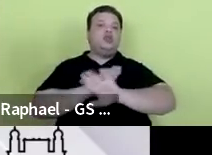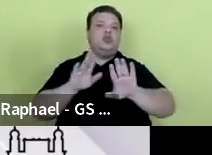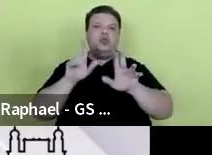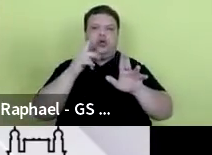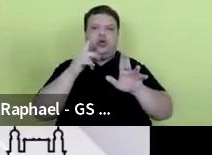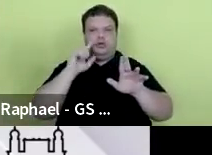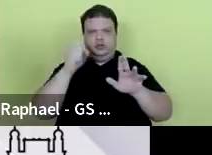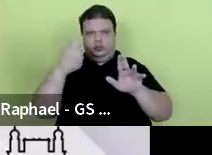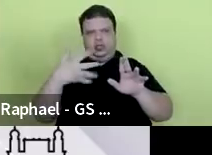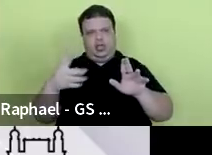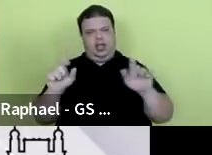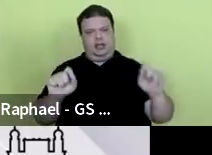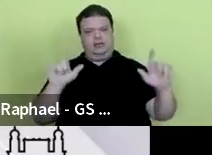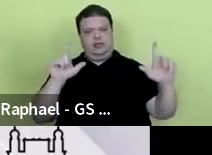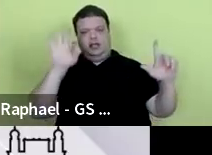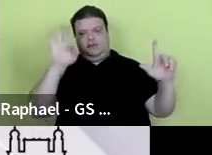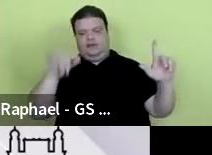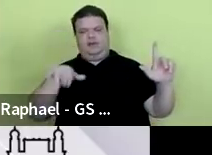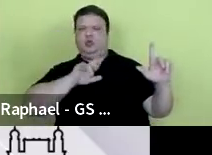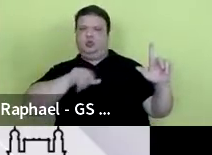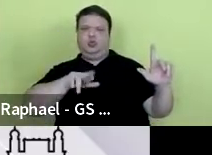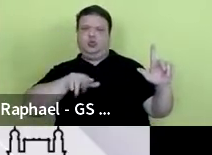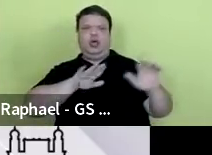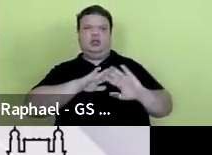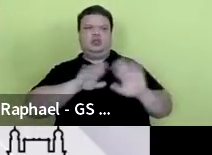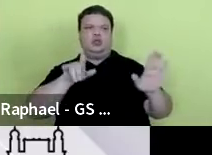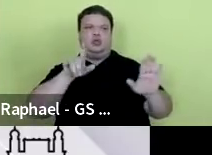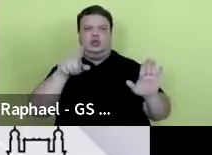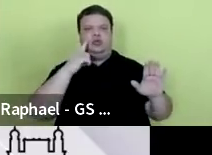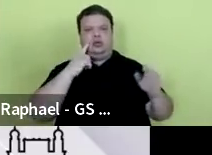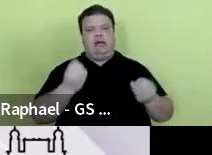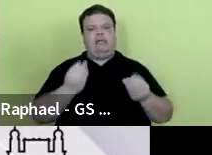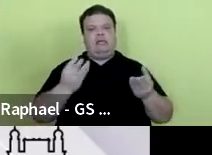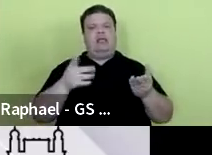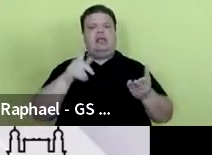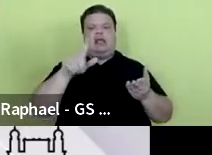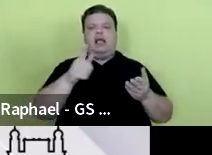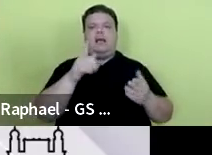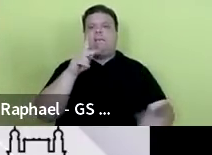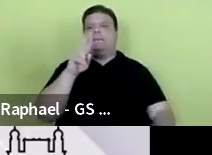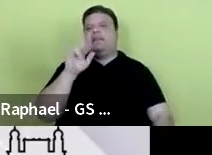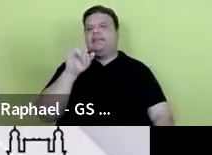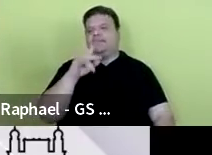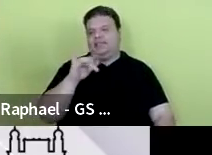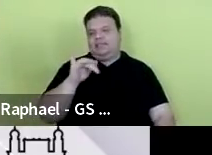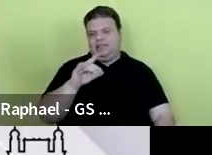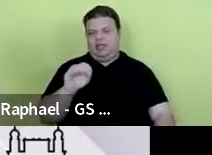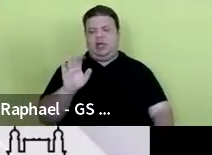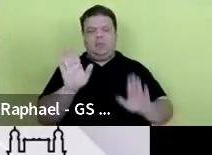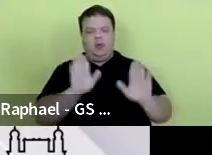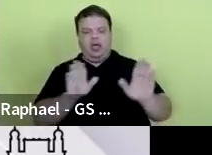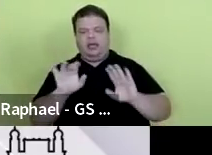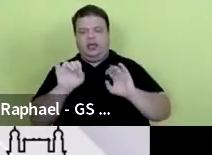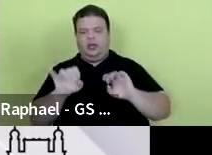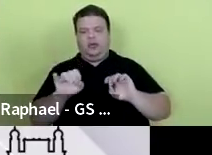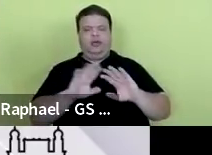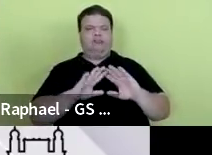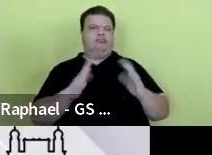final desse slide, não é só uma questão de ser um dos princípios do acesso à educação,